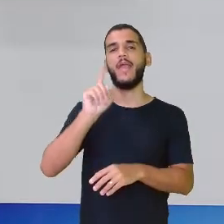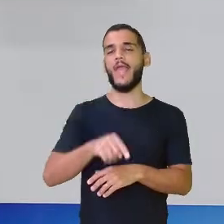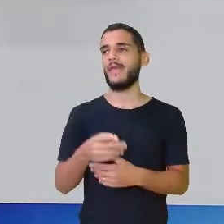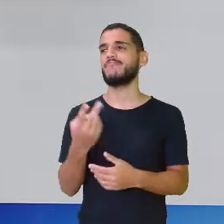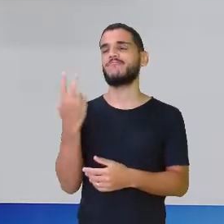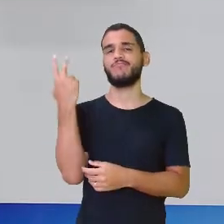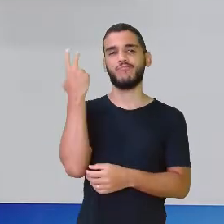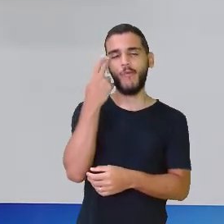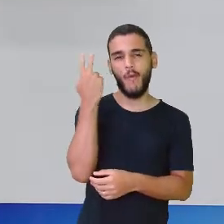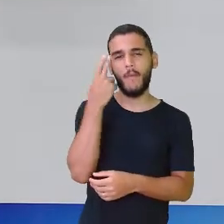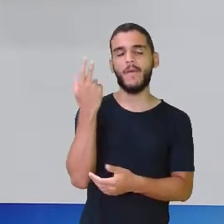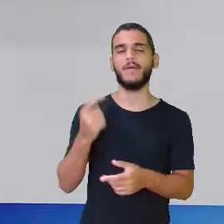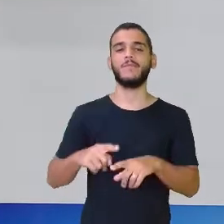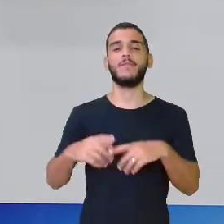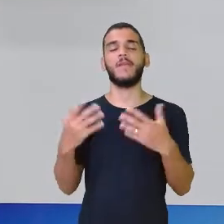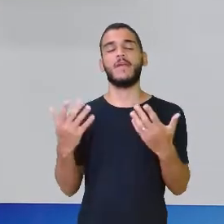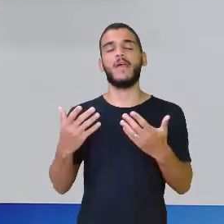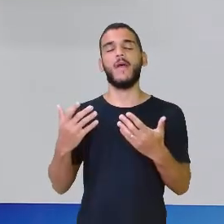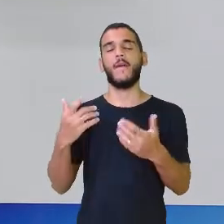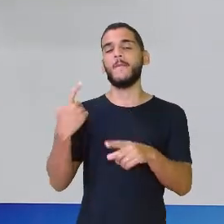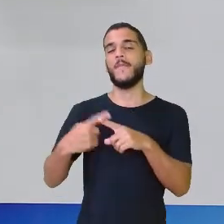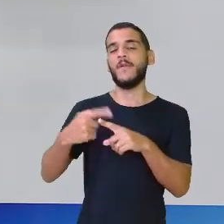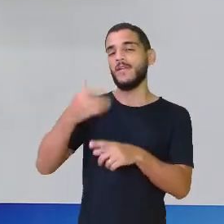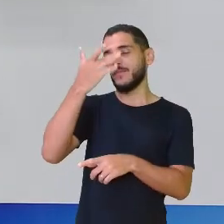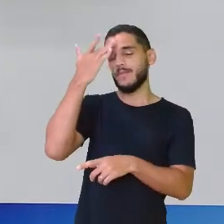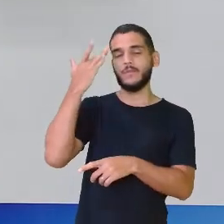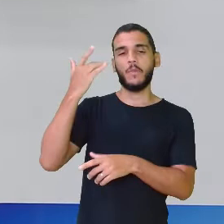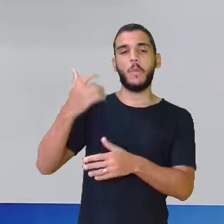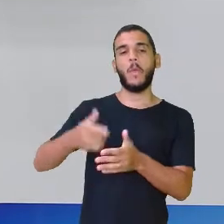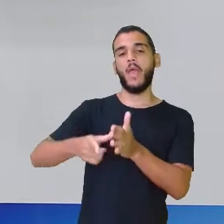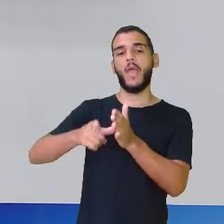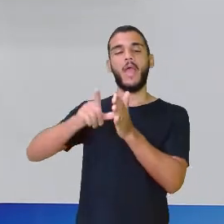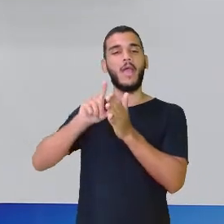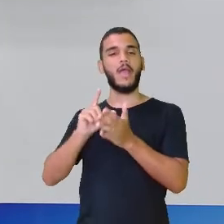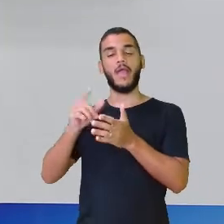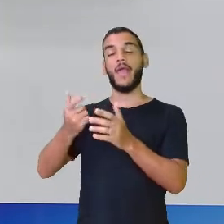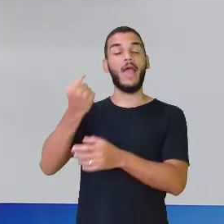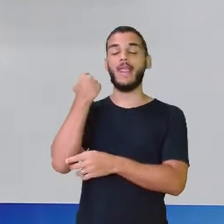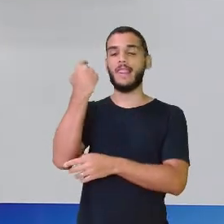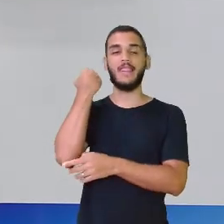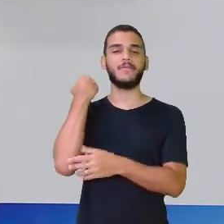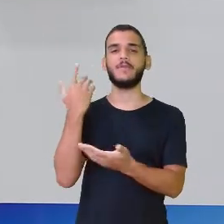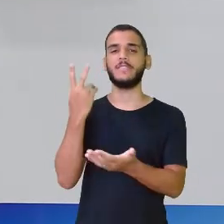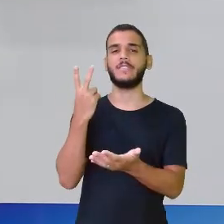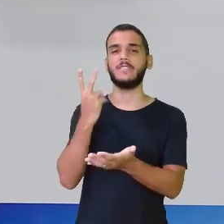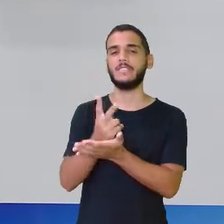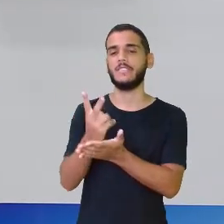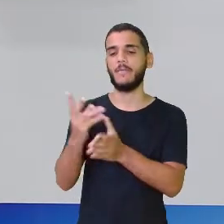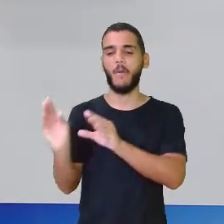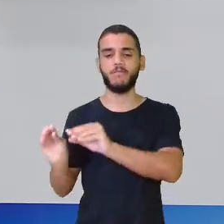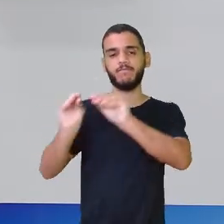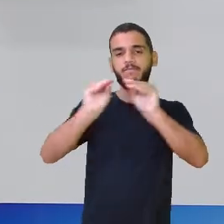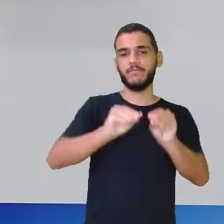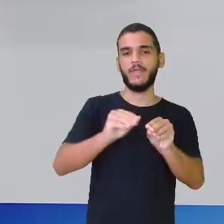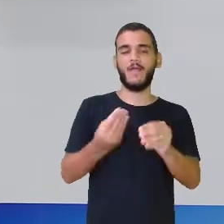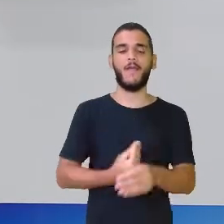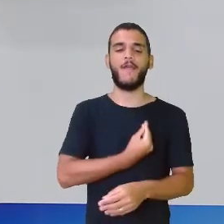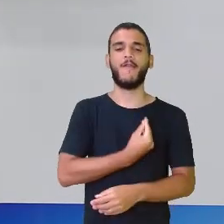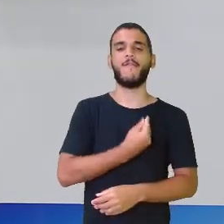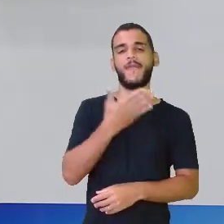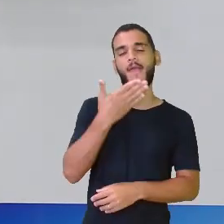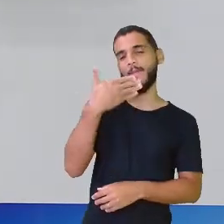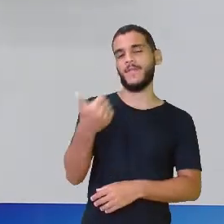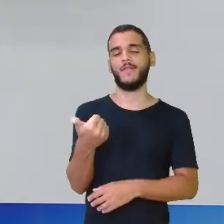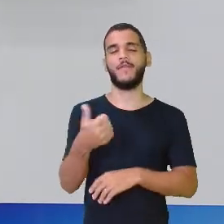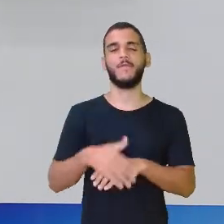do que a gente vê hoje. Antigamente, as pessoas sempre se deslocavam para procurar o melhor local para morar. Hoje,